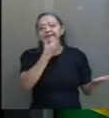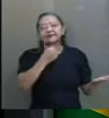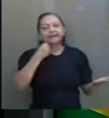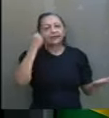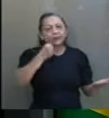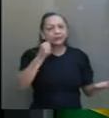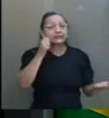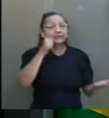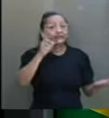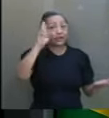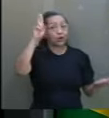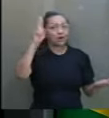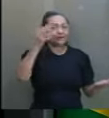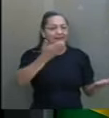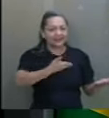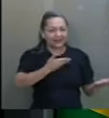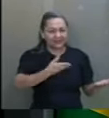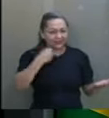senhoras senadoras,